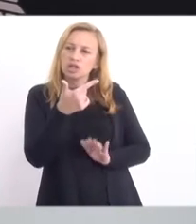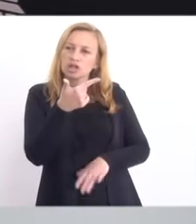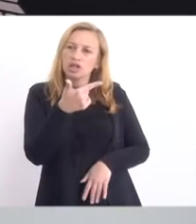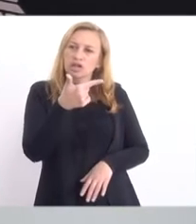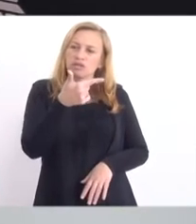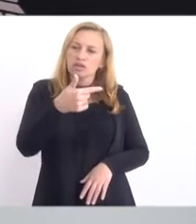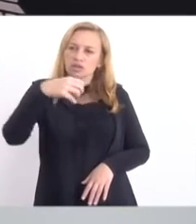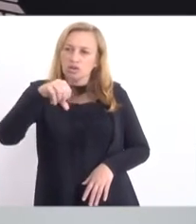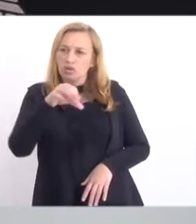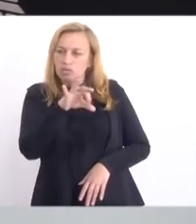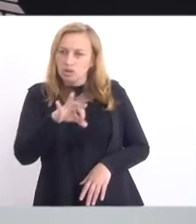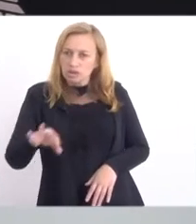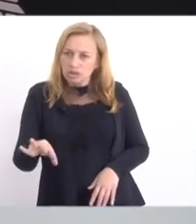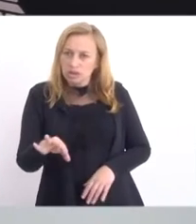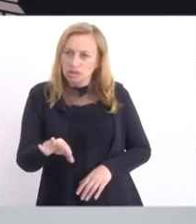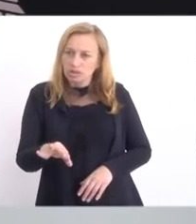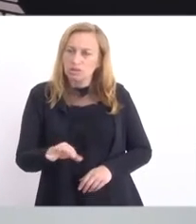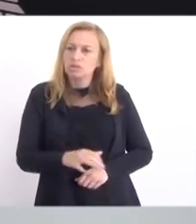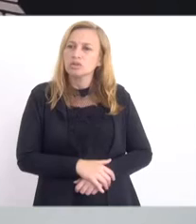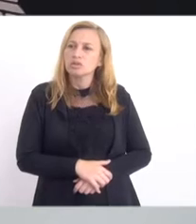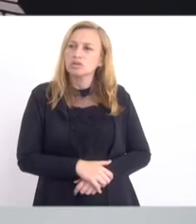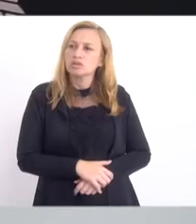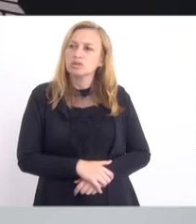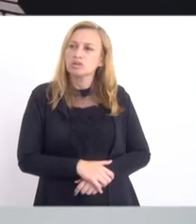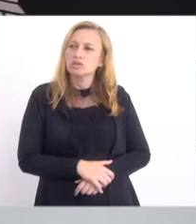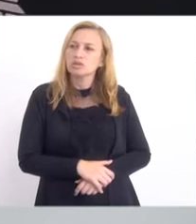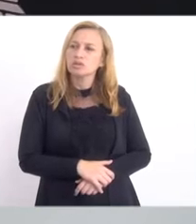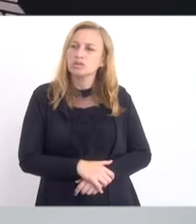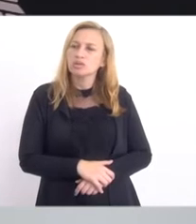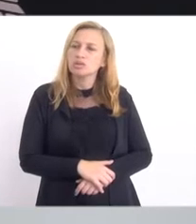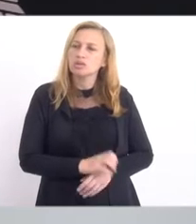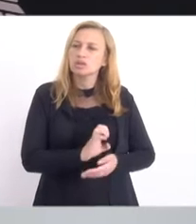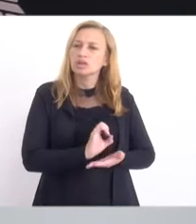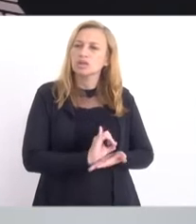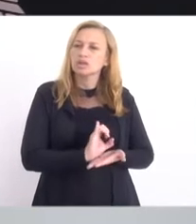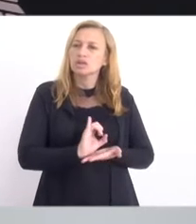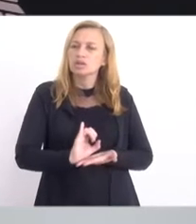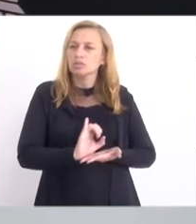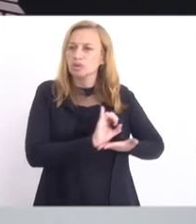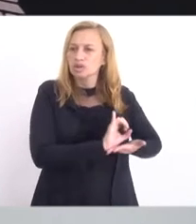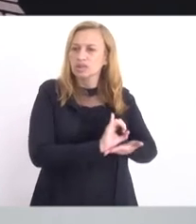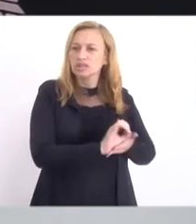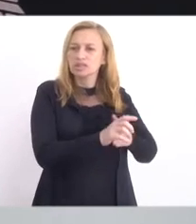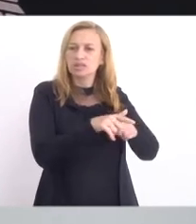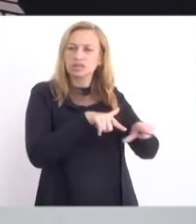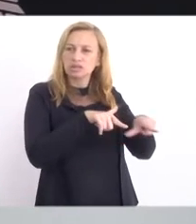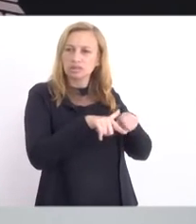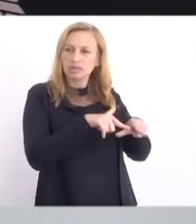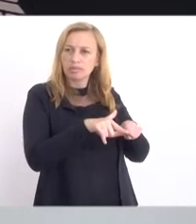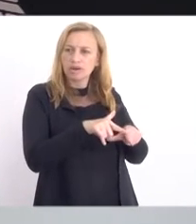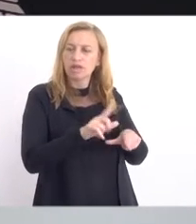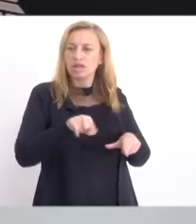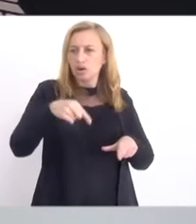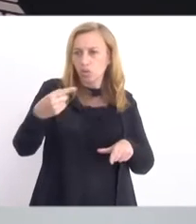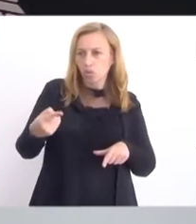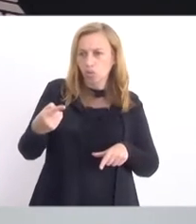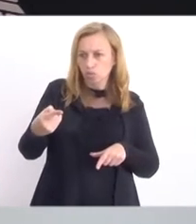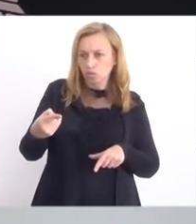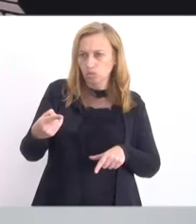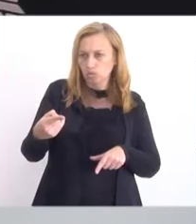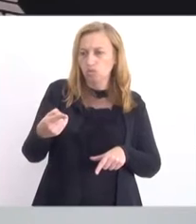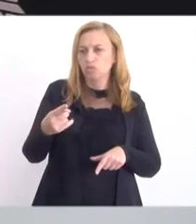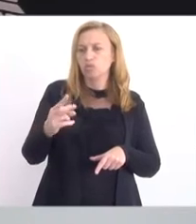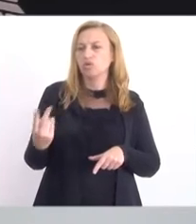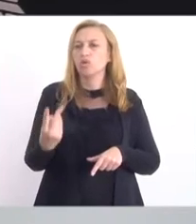% para a operação de importação, na prestação de serviços. E outra alíquota, de